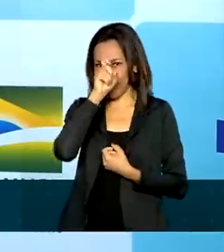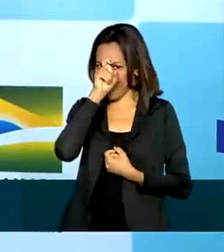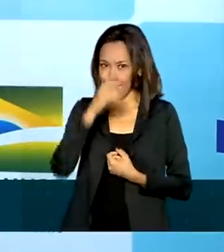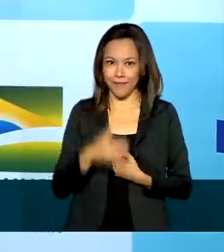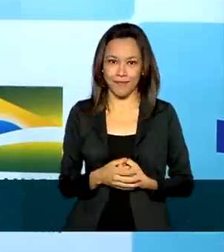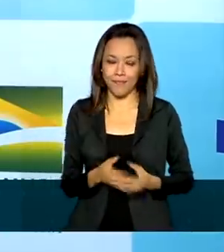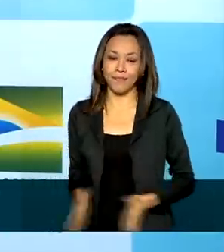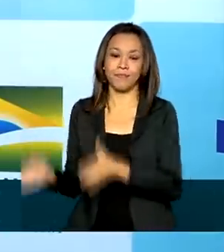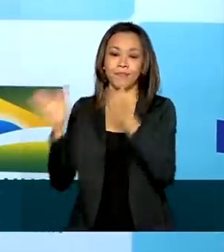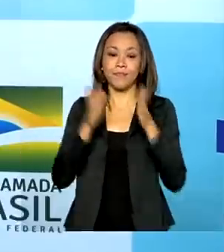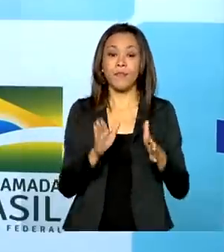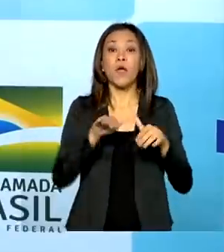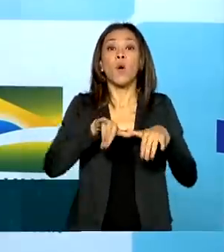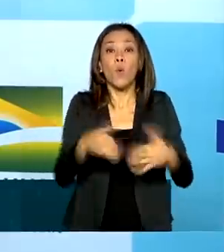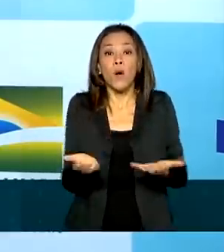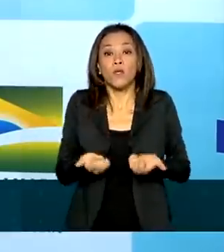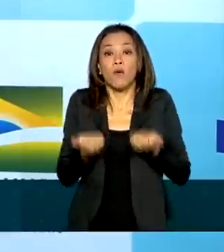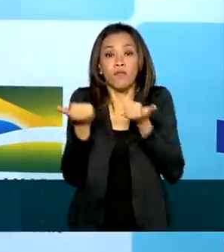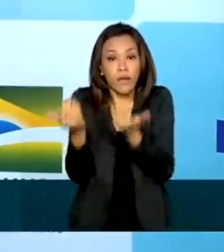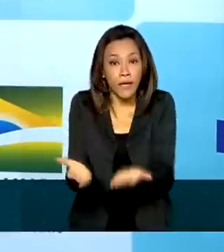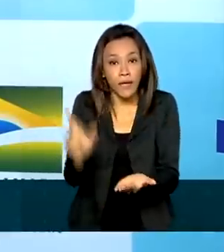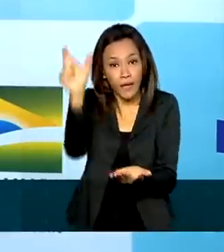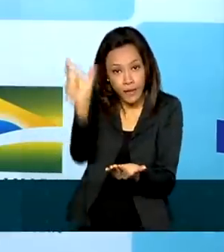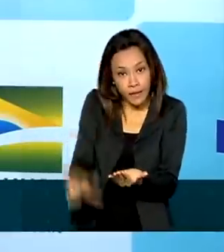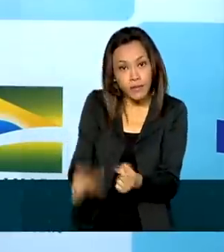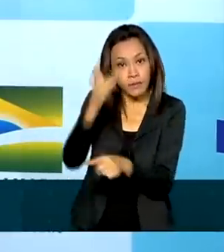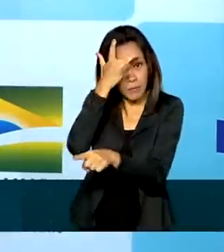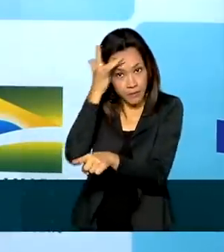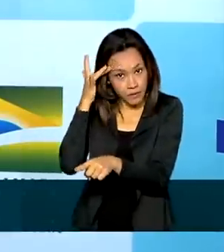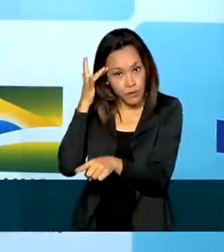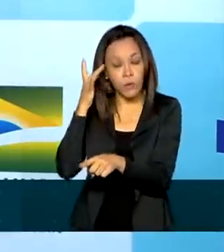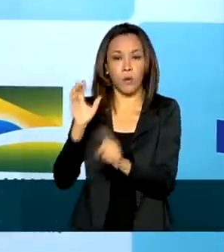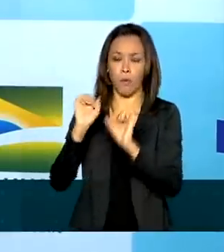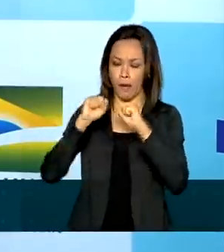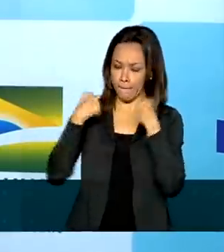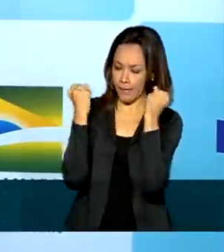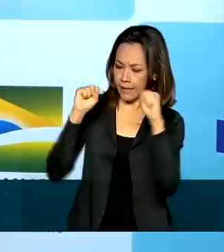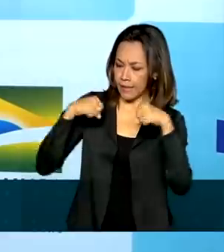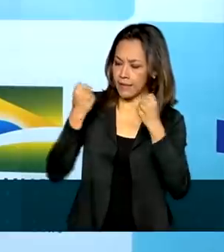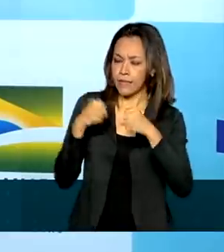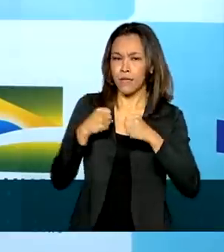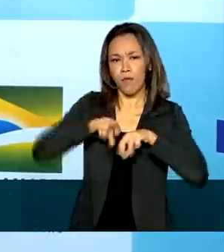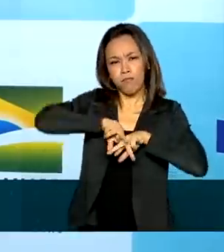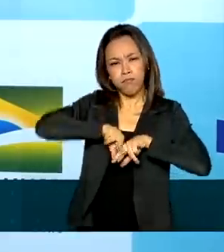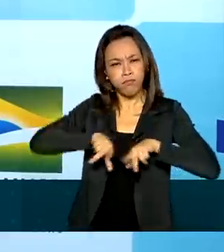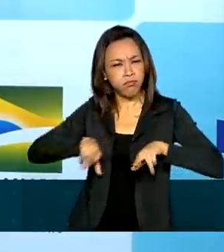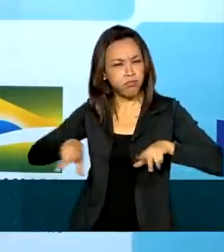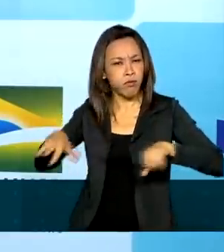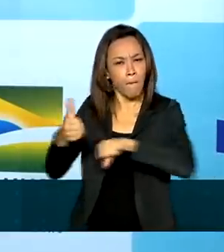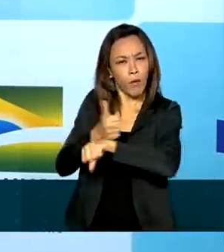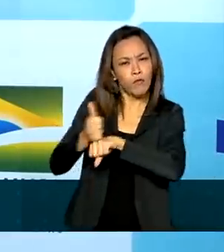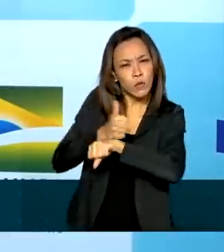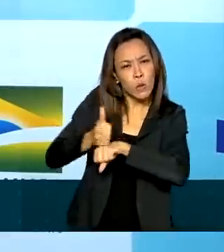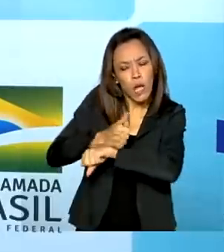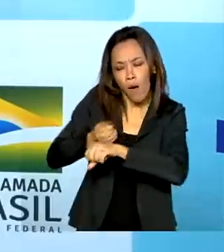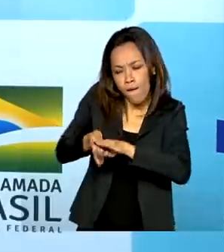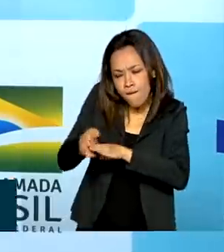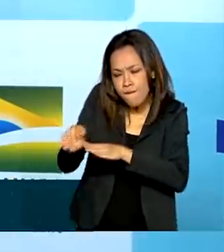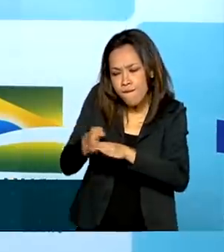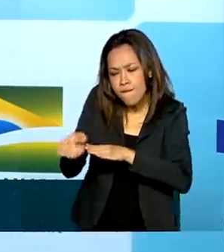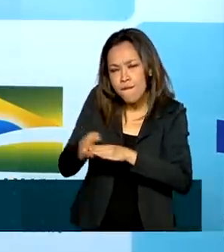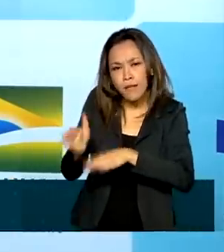Quando você oferece para ele uma recuperação, ou seja, uma reabilitação por uma equipe multiprofissional qualificada,